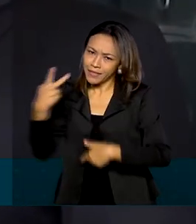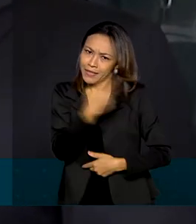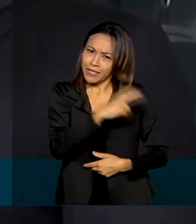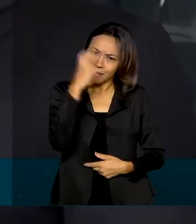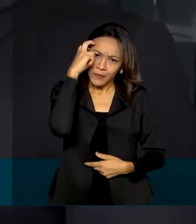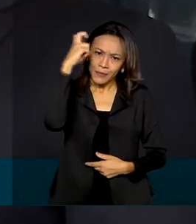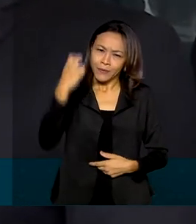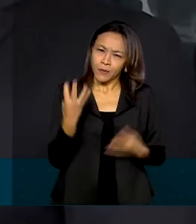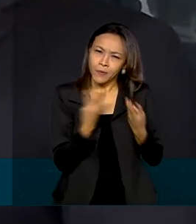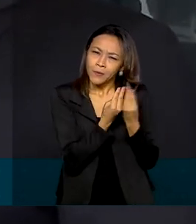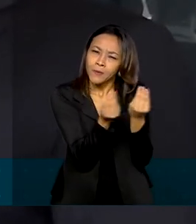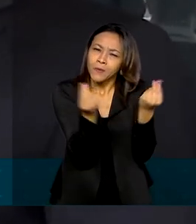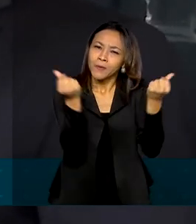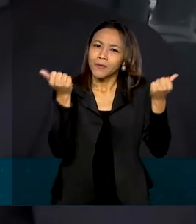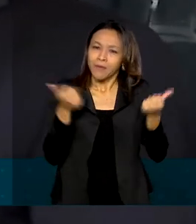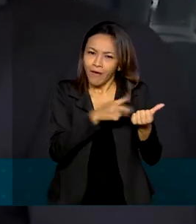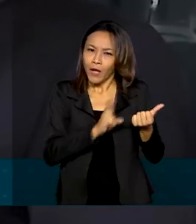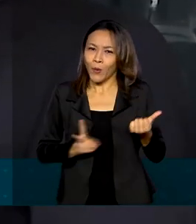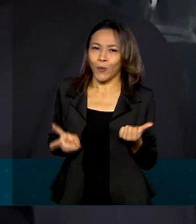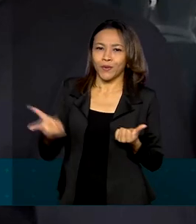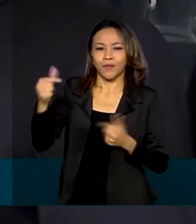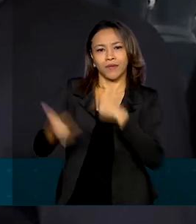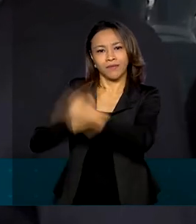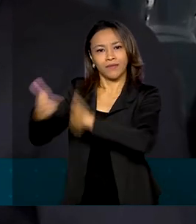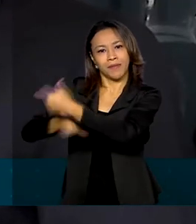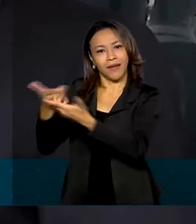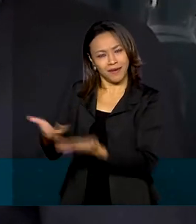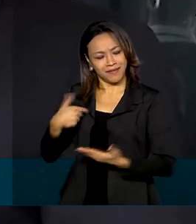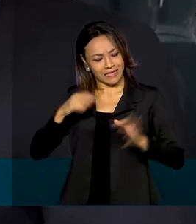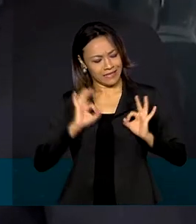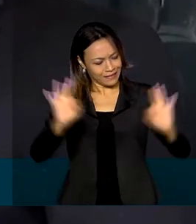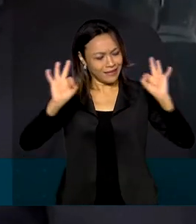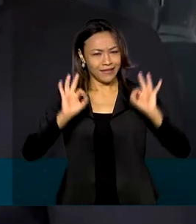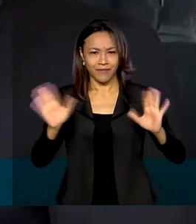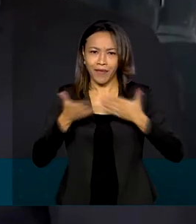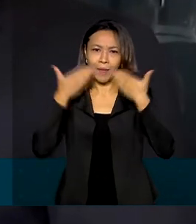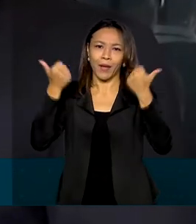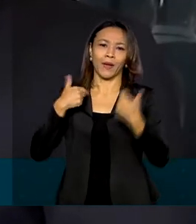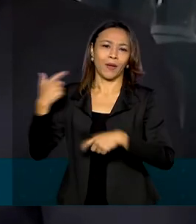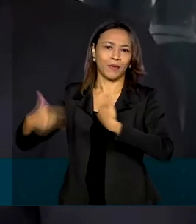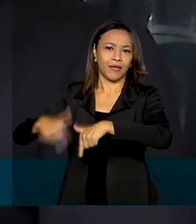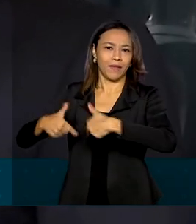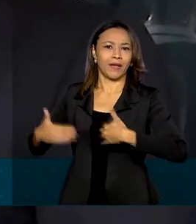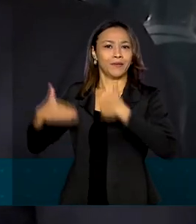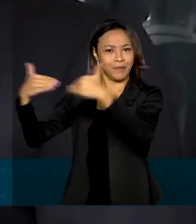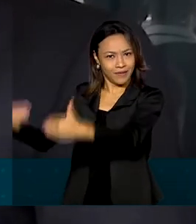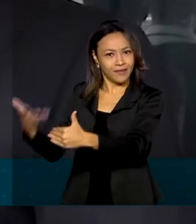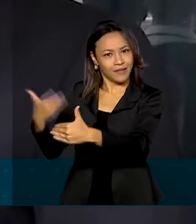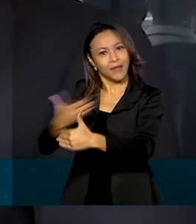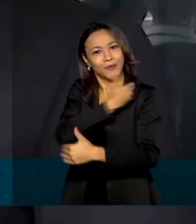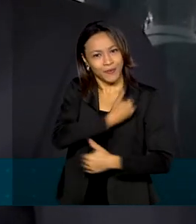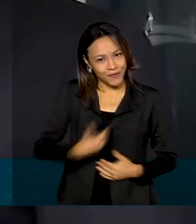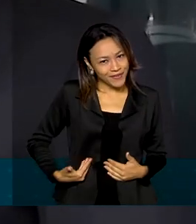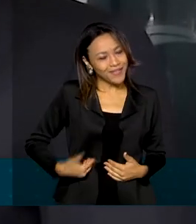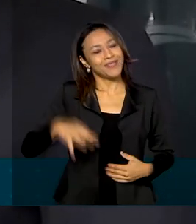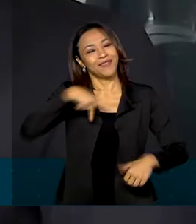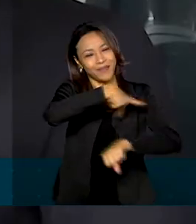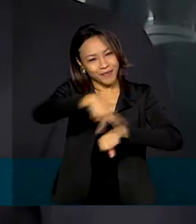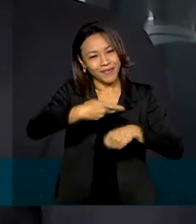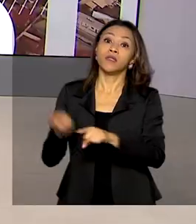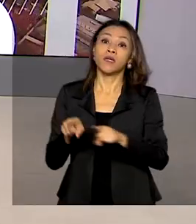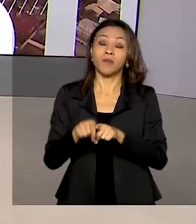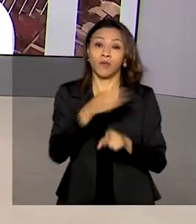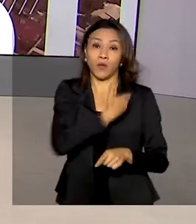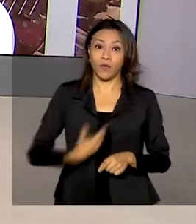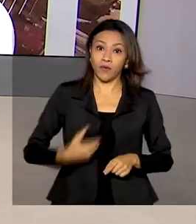sua expertise, dá continuidade e, com certeza, vai melhorar ainda mais o trabalho do Ministério, do governo e do nosso país.